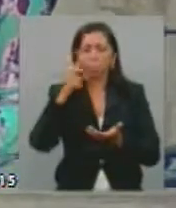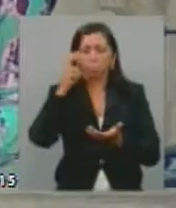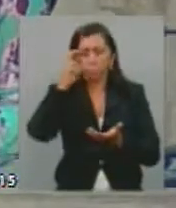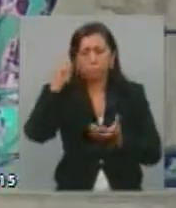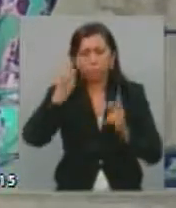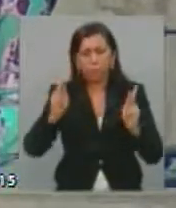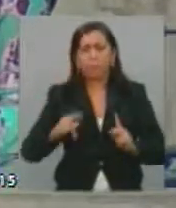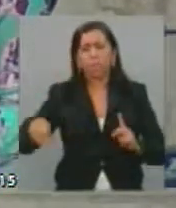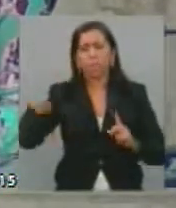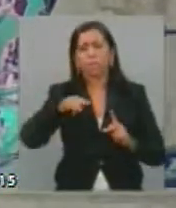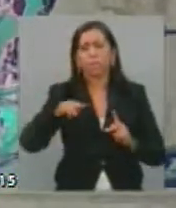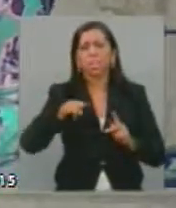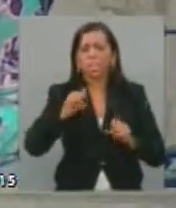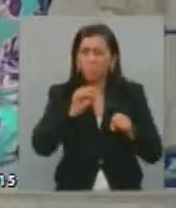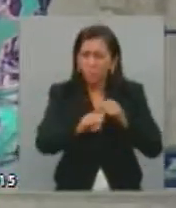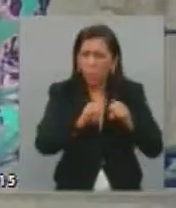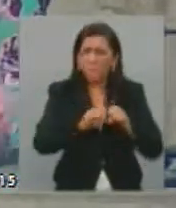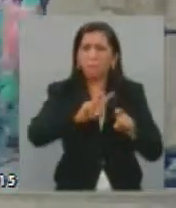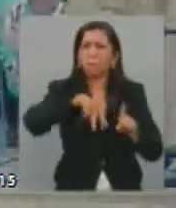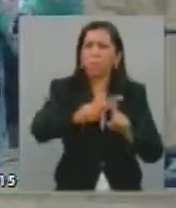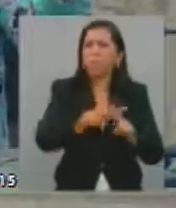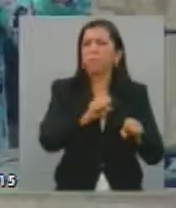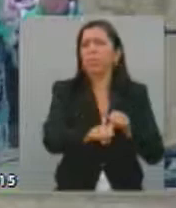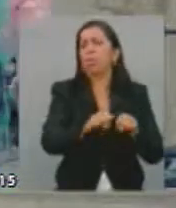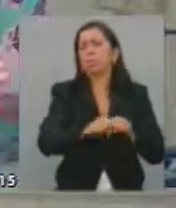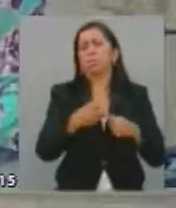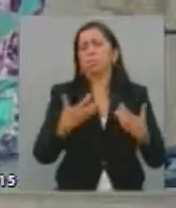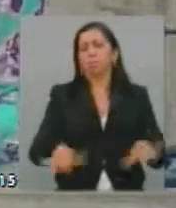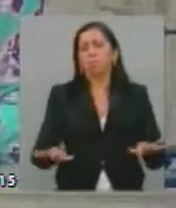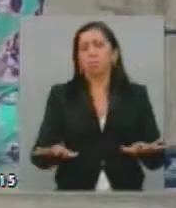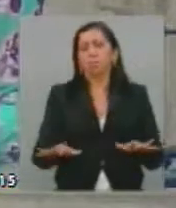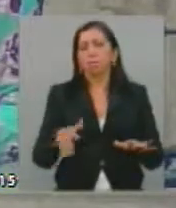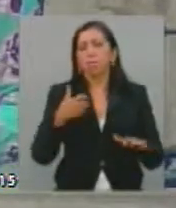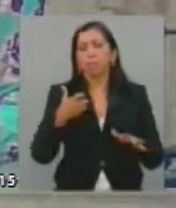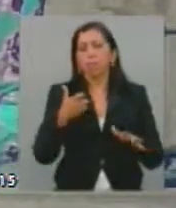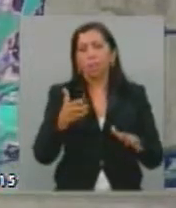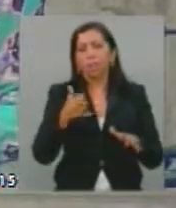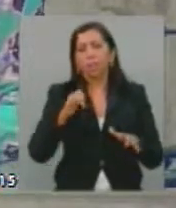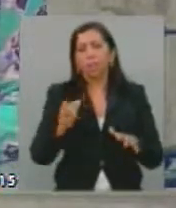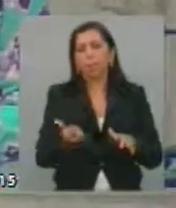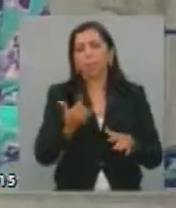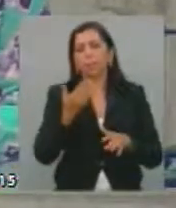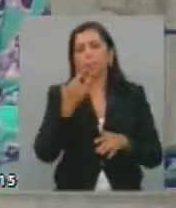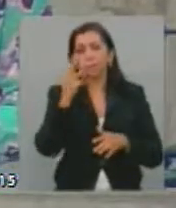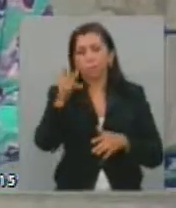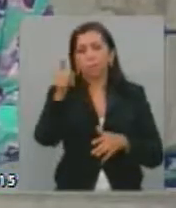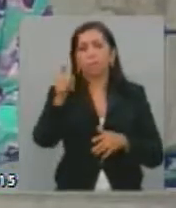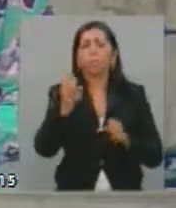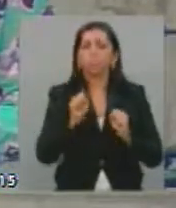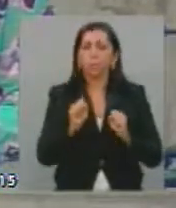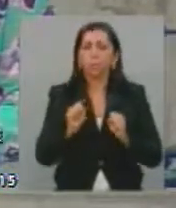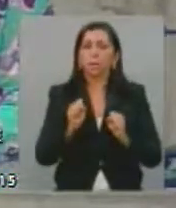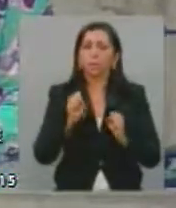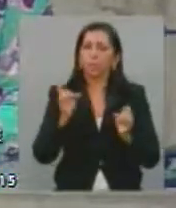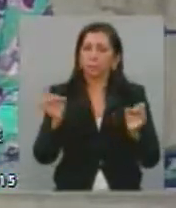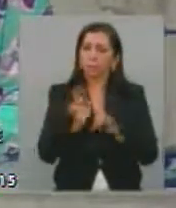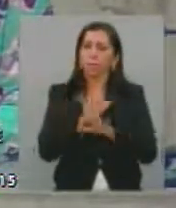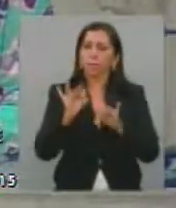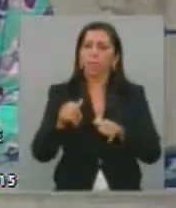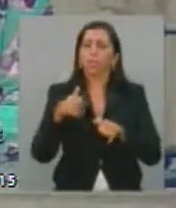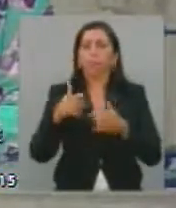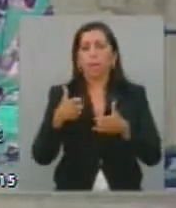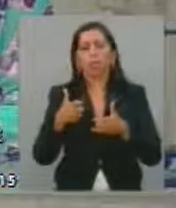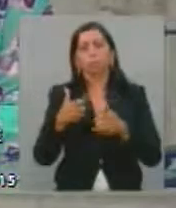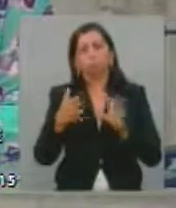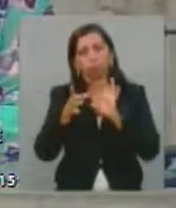paz e que violência só gera violência. Eu quero retornar o tempo para vossa excelência para você poder concluir, deputado, mas eu